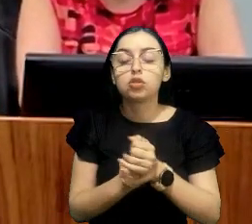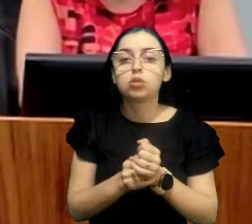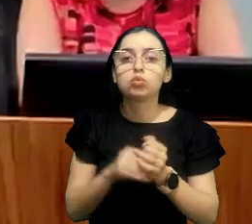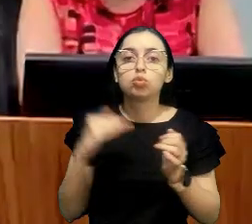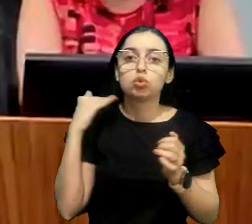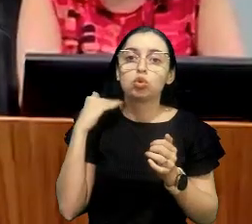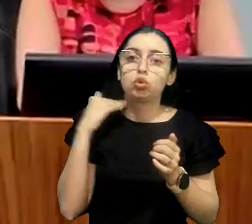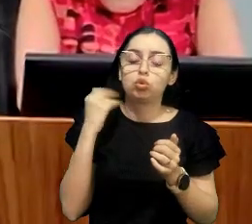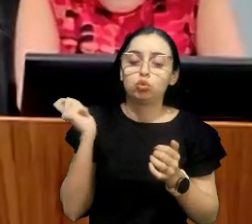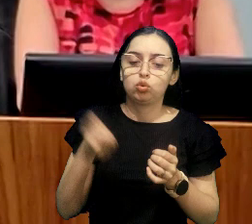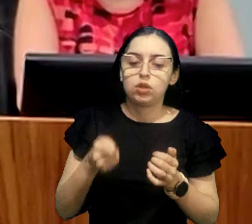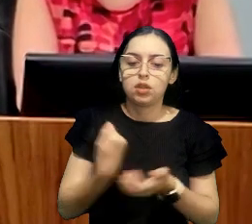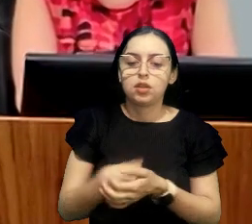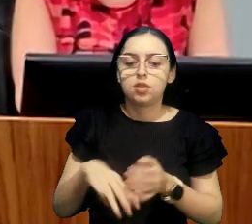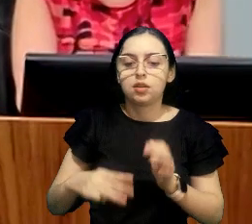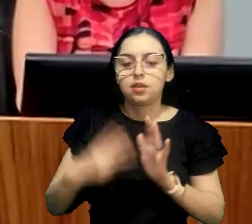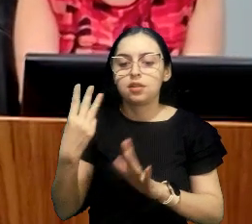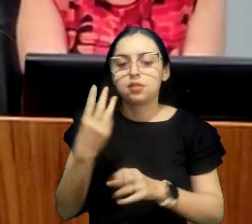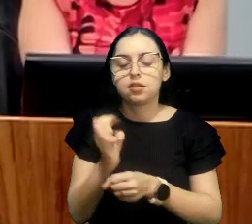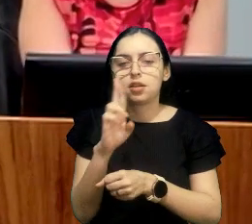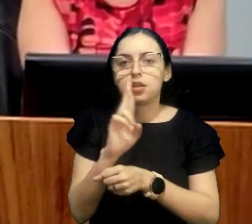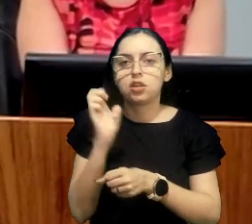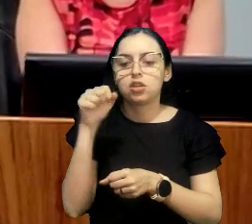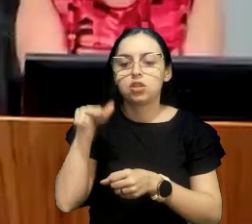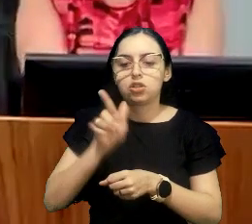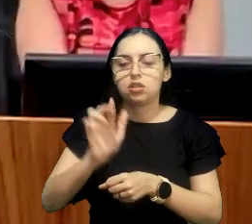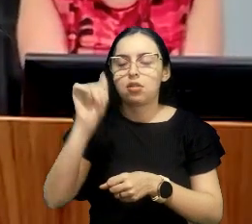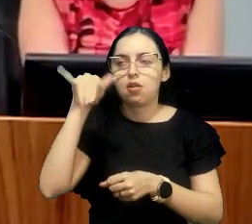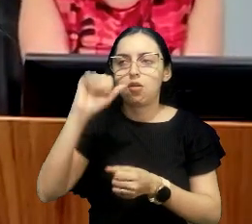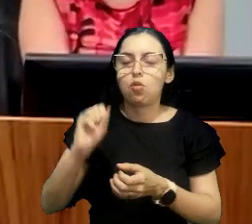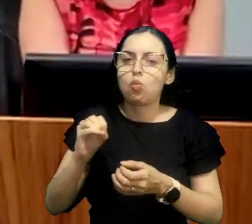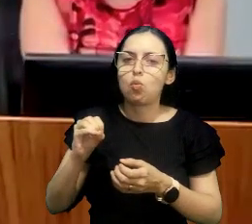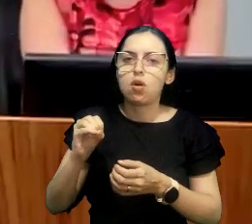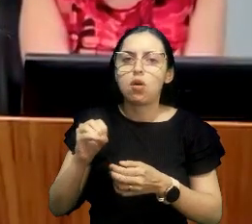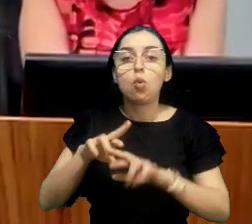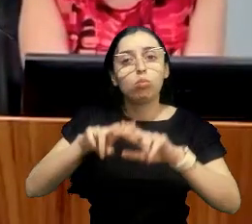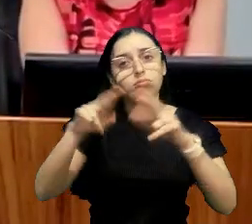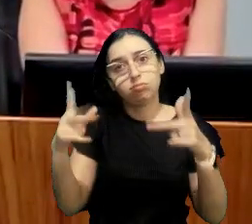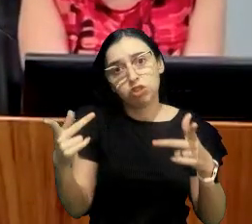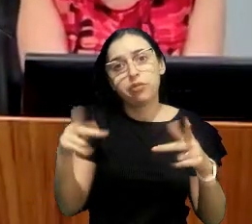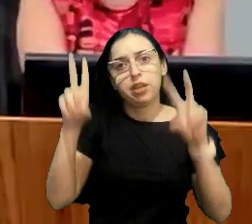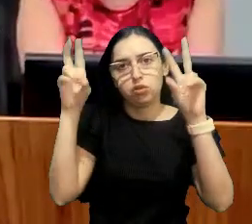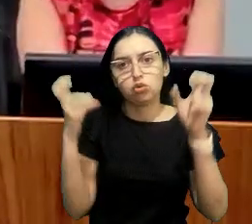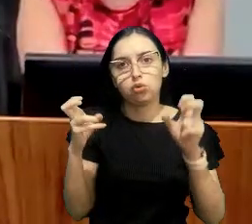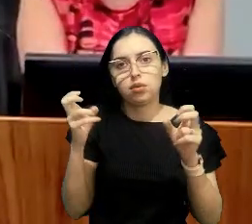para a terceira região, que trata de outro tema totalmente diferente, que é a convenção